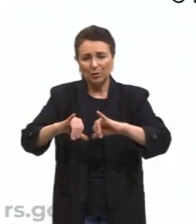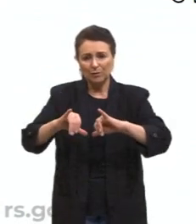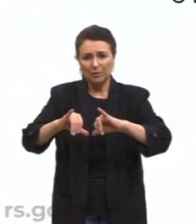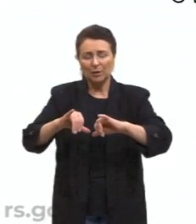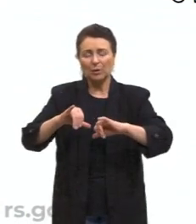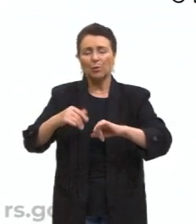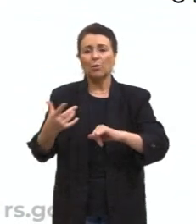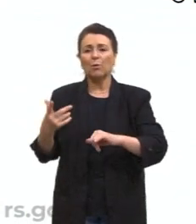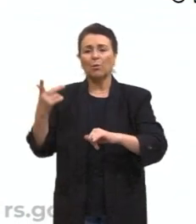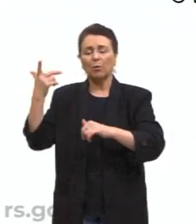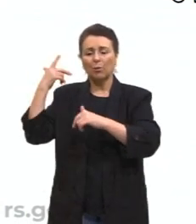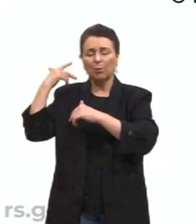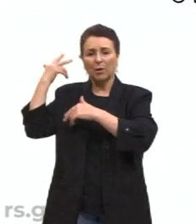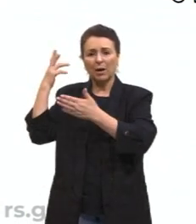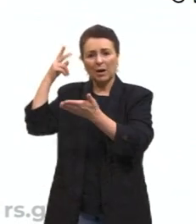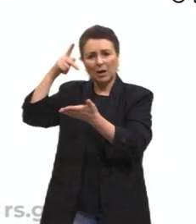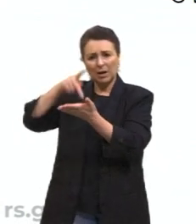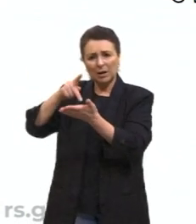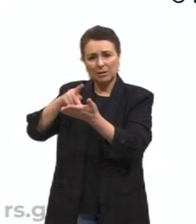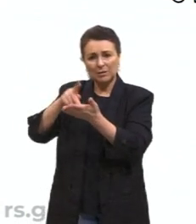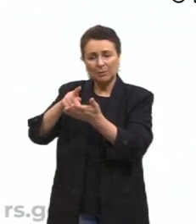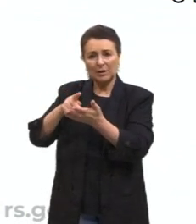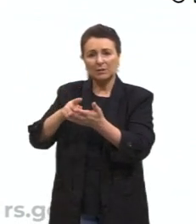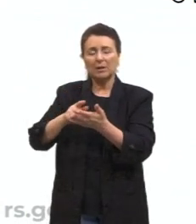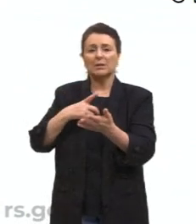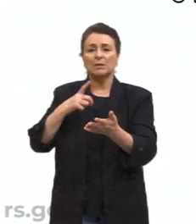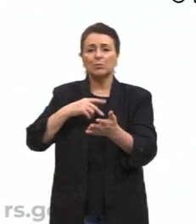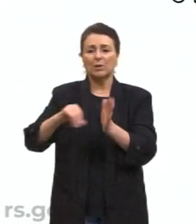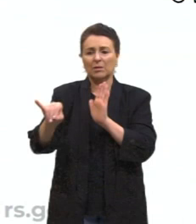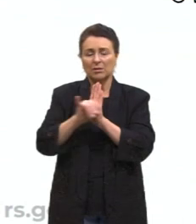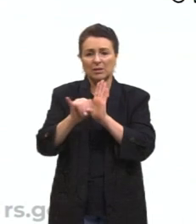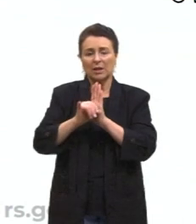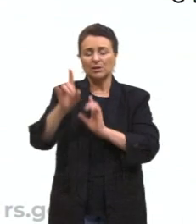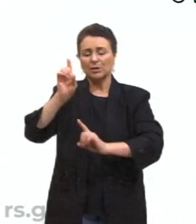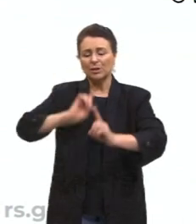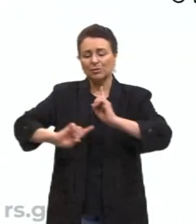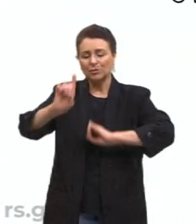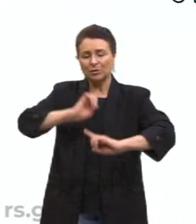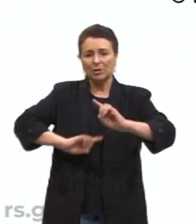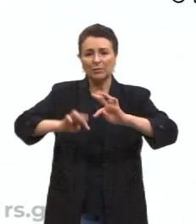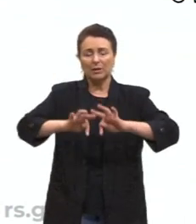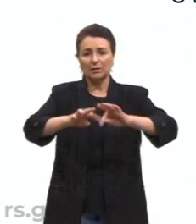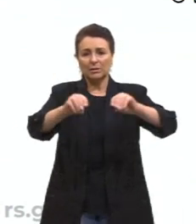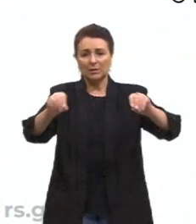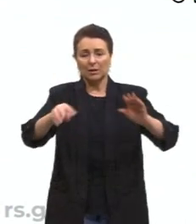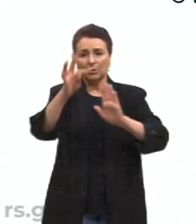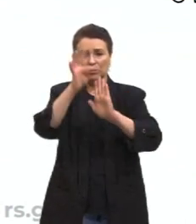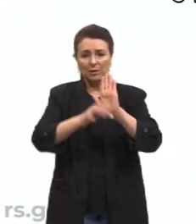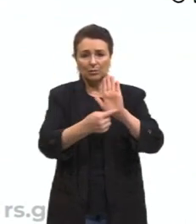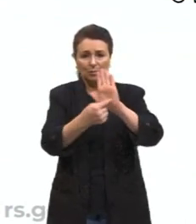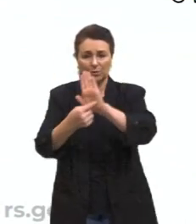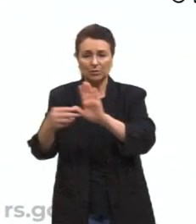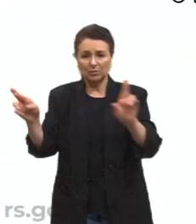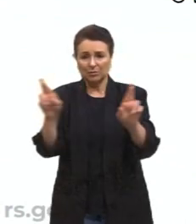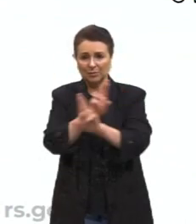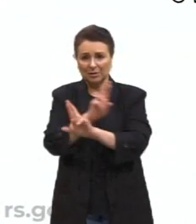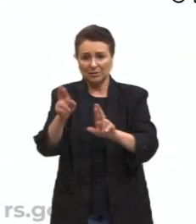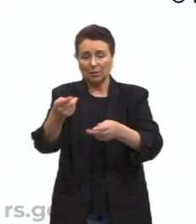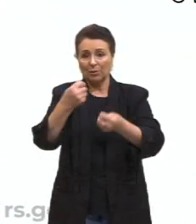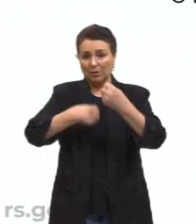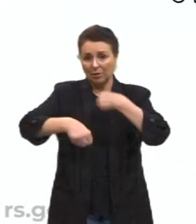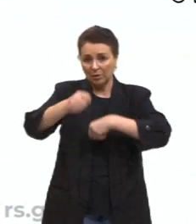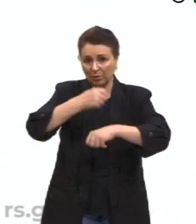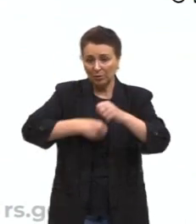das suas identidades e das suas dinâmicas territoriais. O texto apresenta uma relação entre atividade econômica